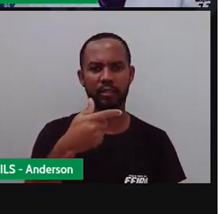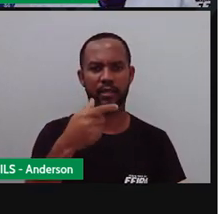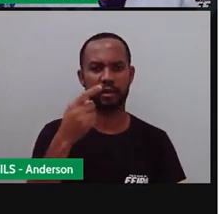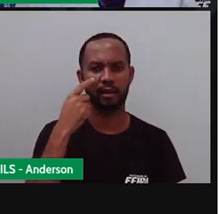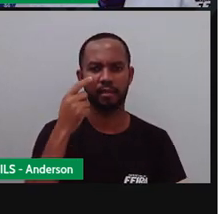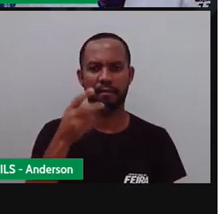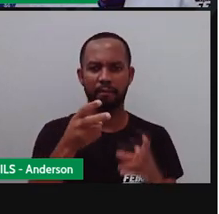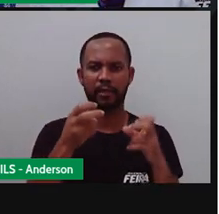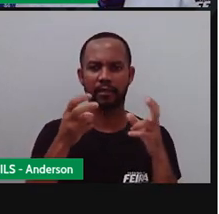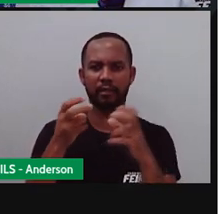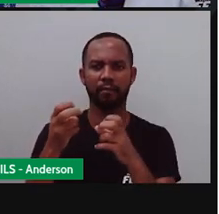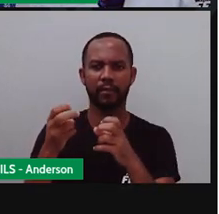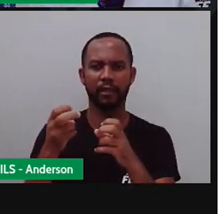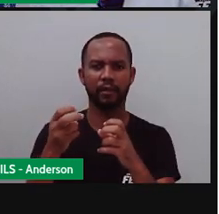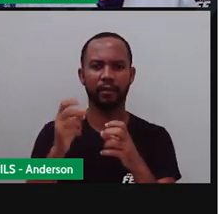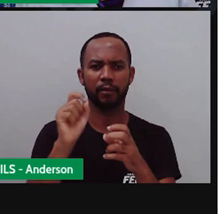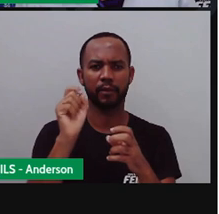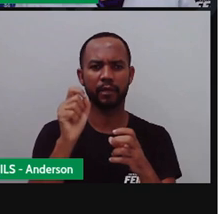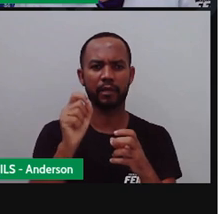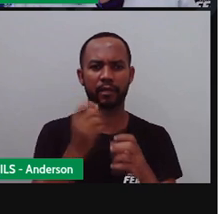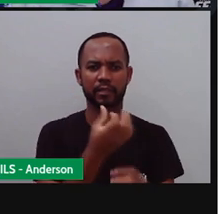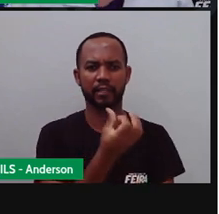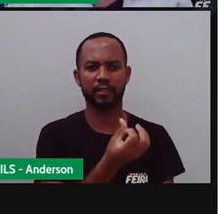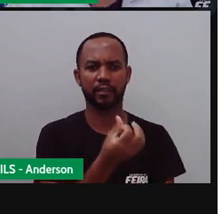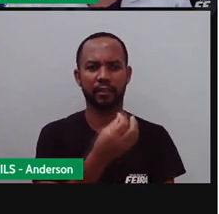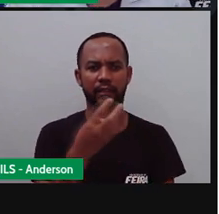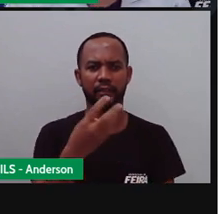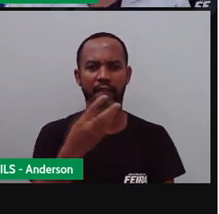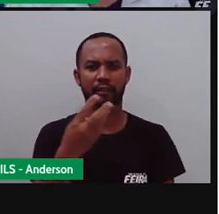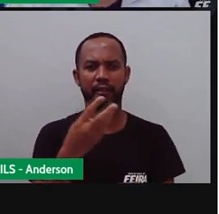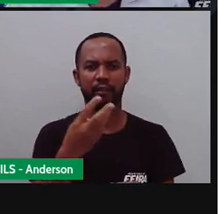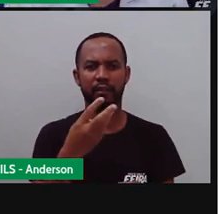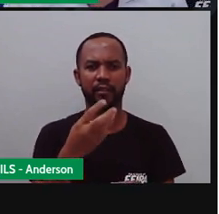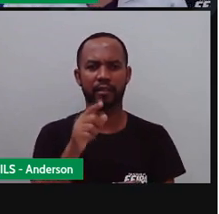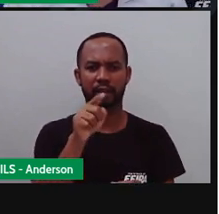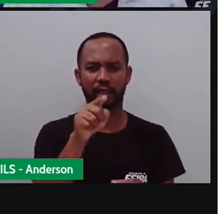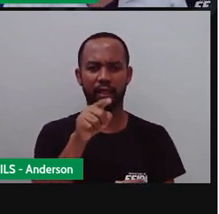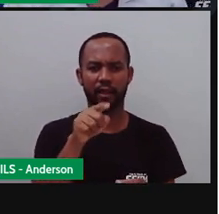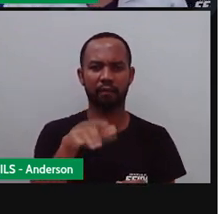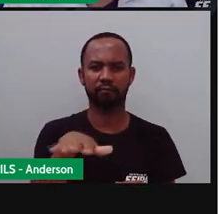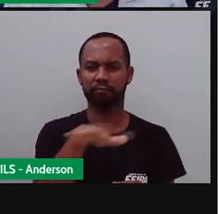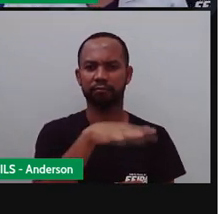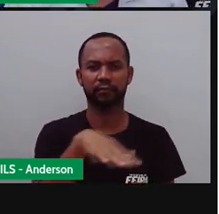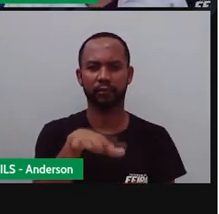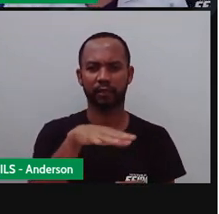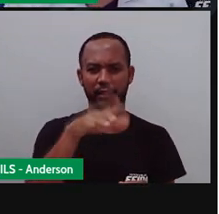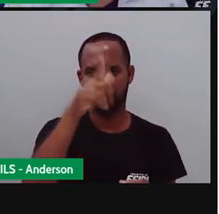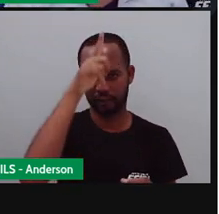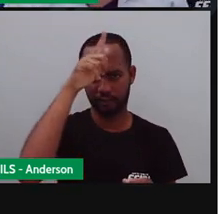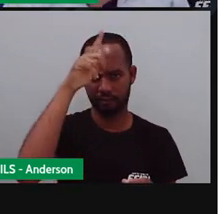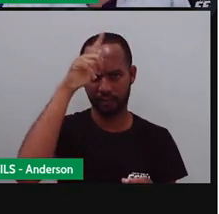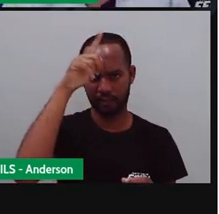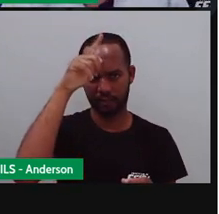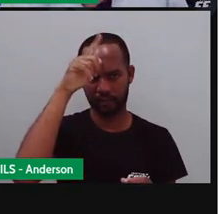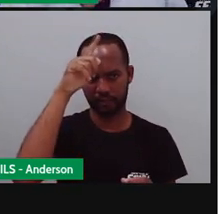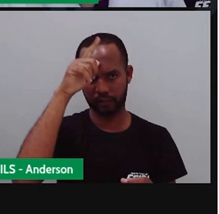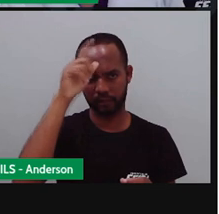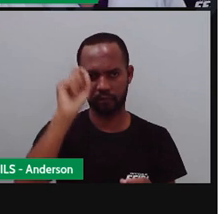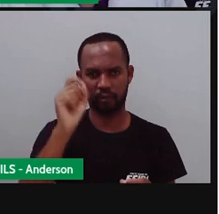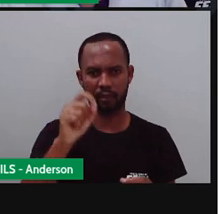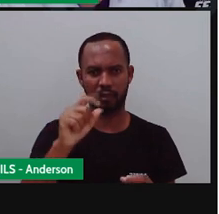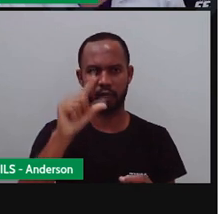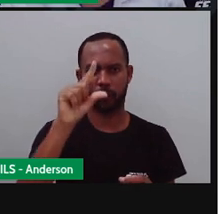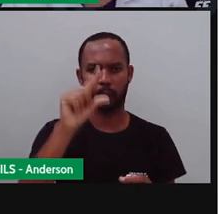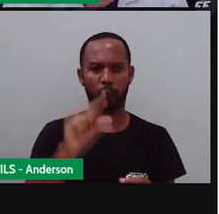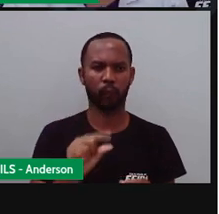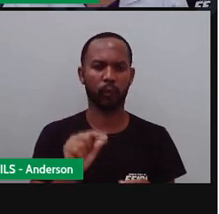foram aí comparados com os dados de 27 anos antes. Então, a gente tem aqui essa informação. E o que que